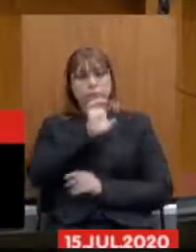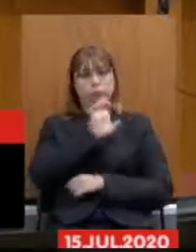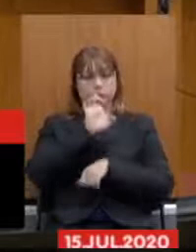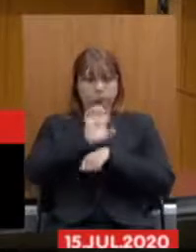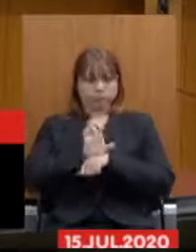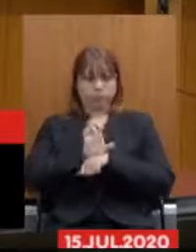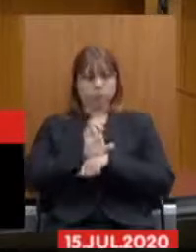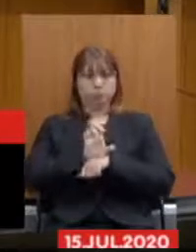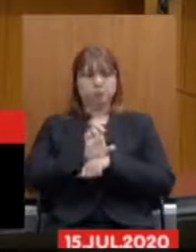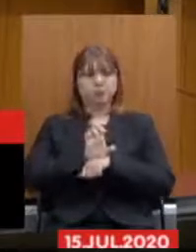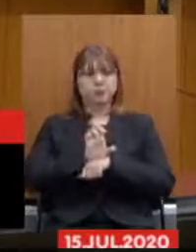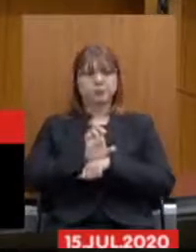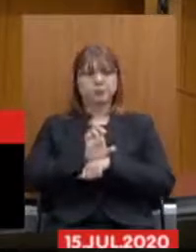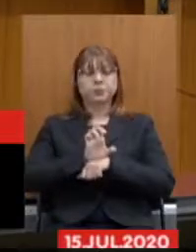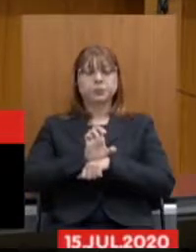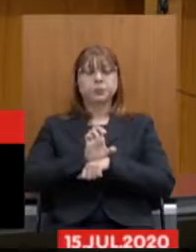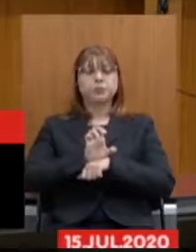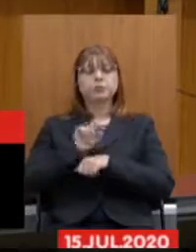simplesmente,